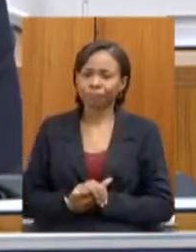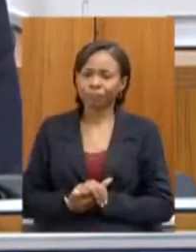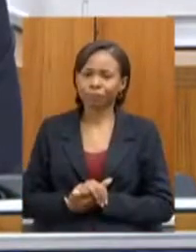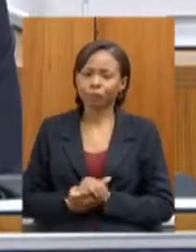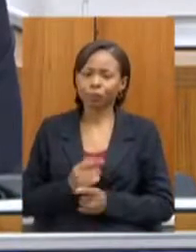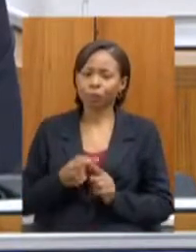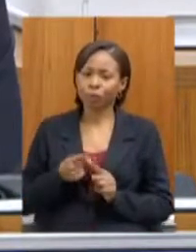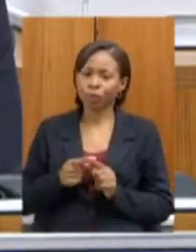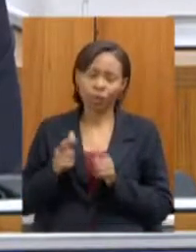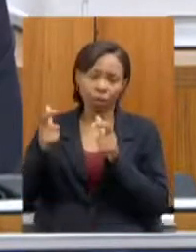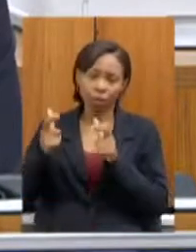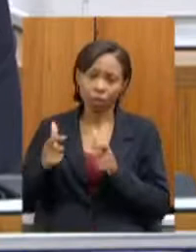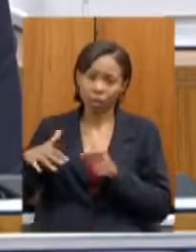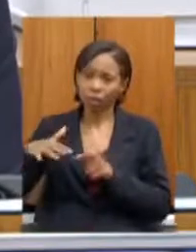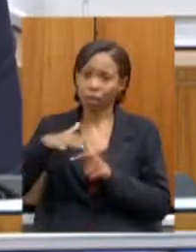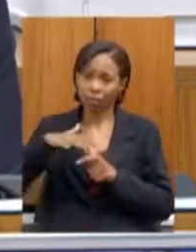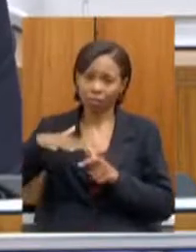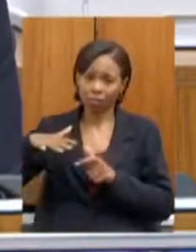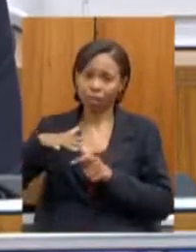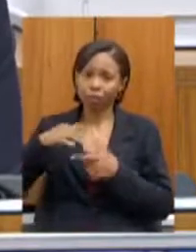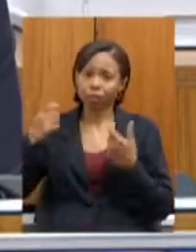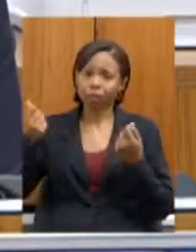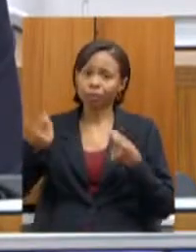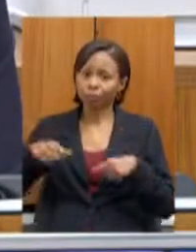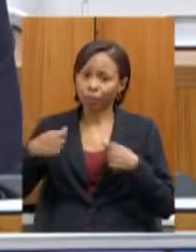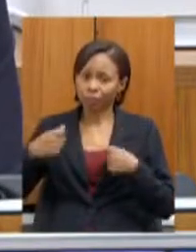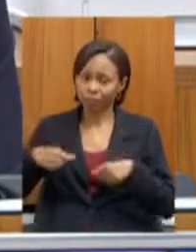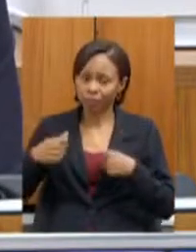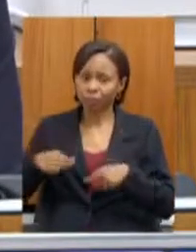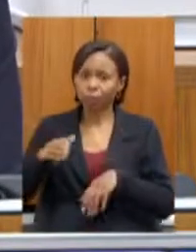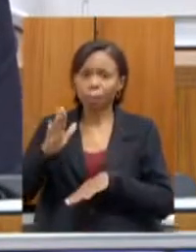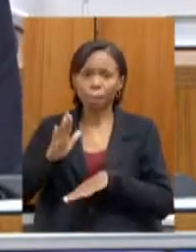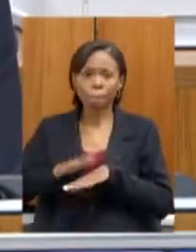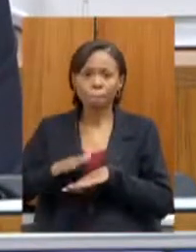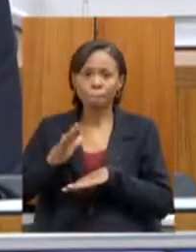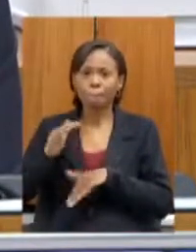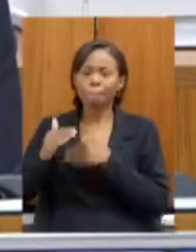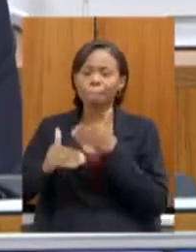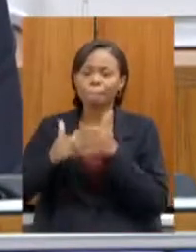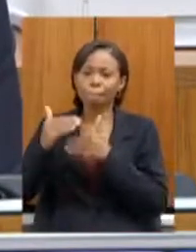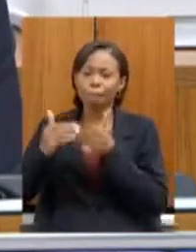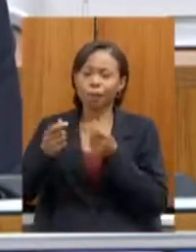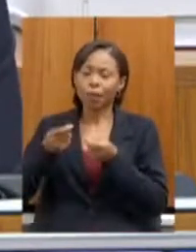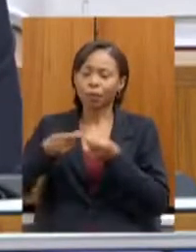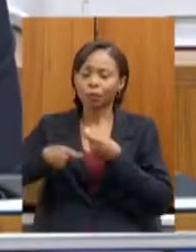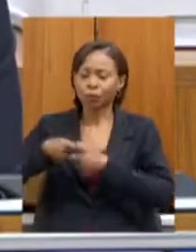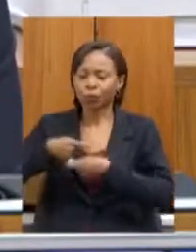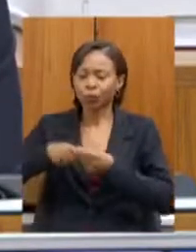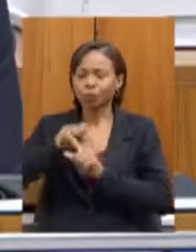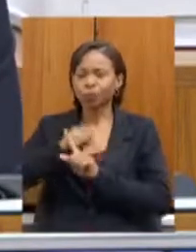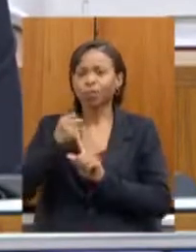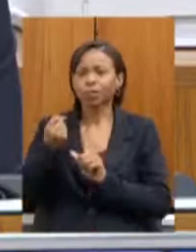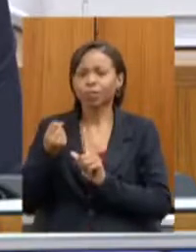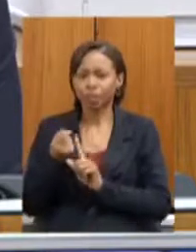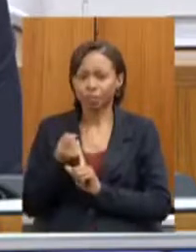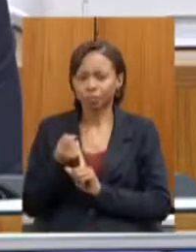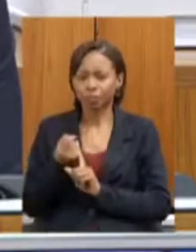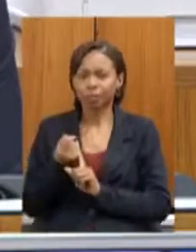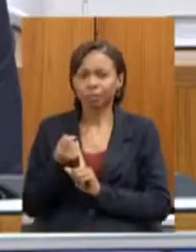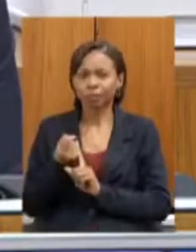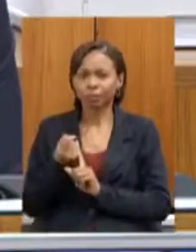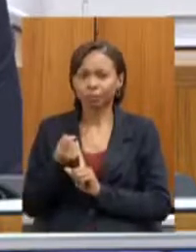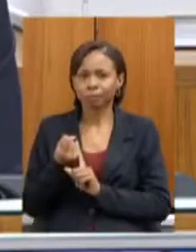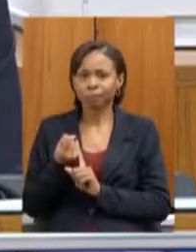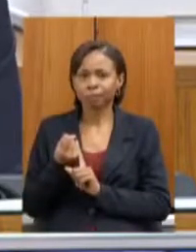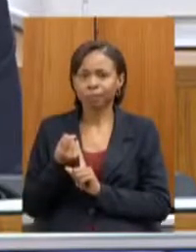fato a região que depende de maior desenvolvimento econômico social no estado e